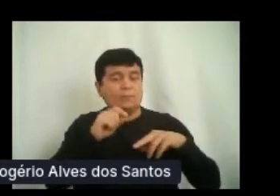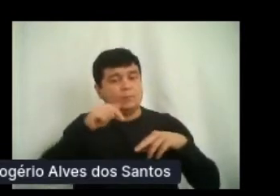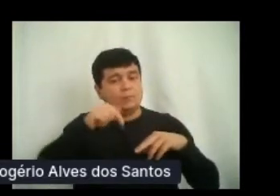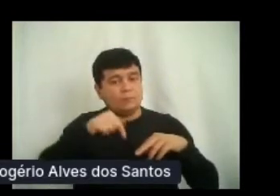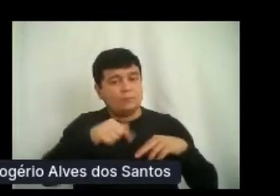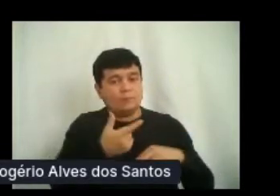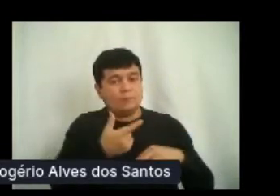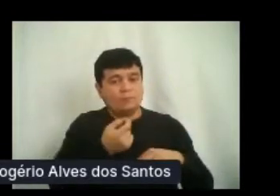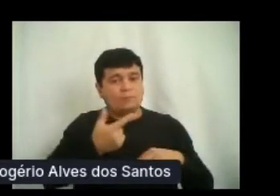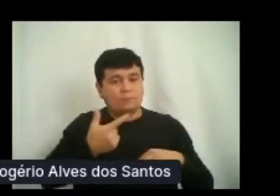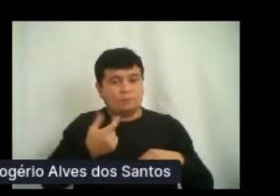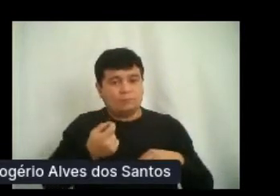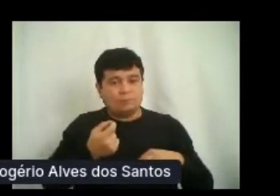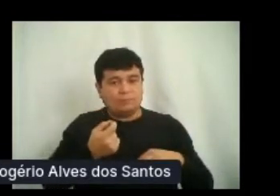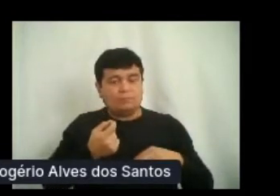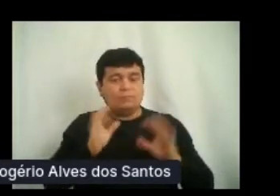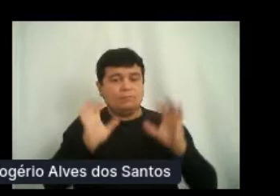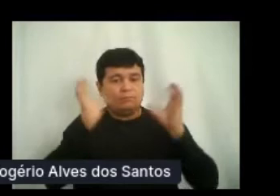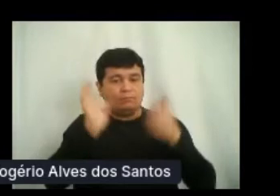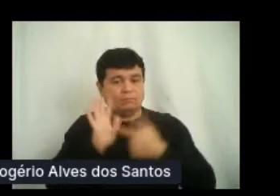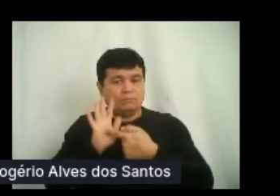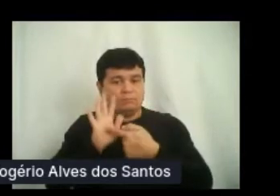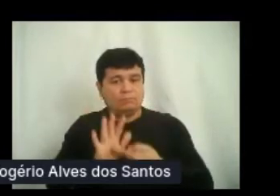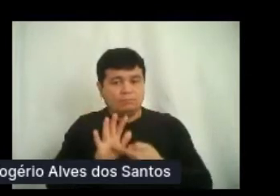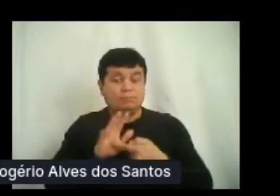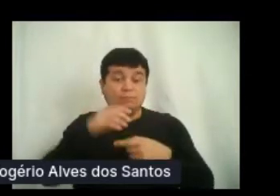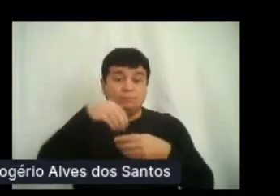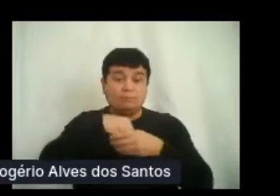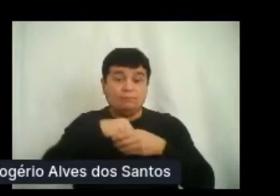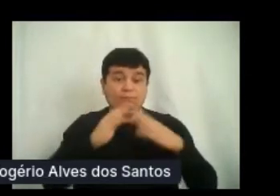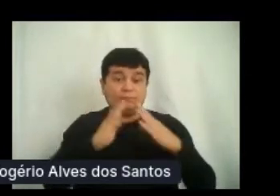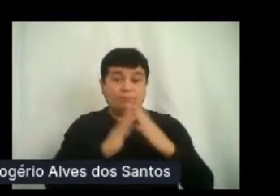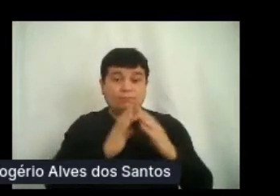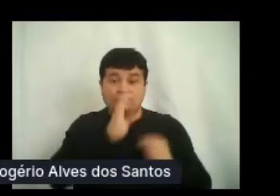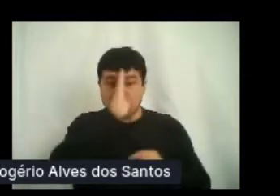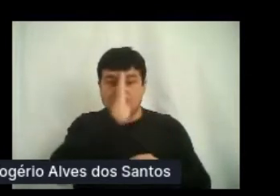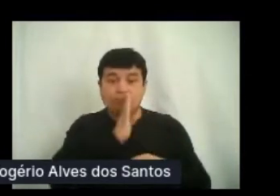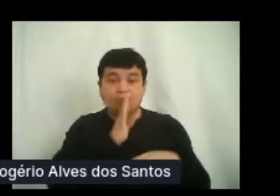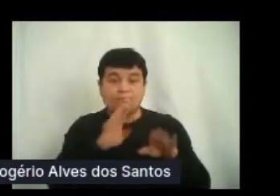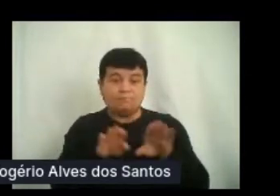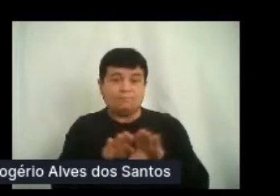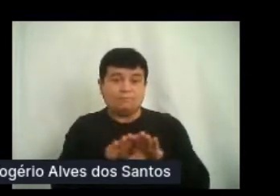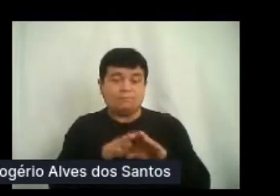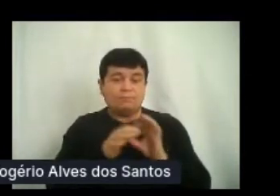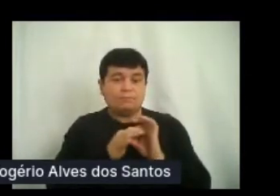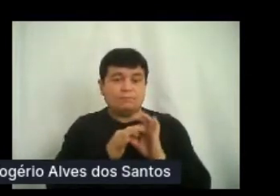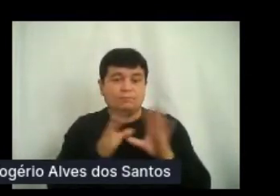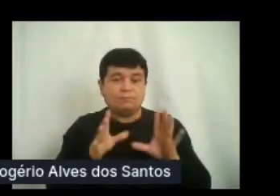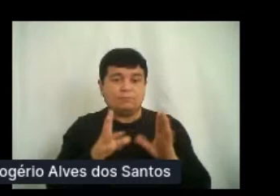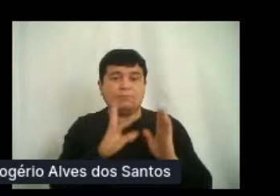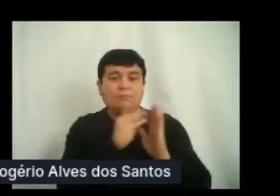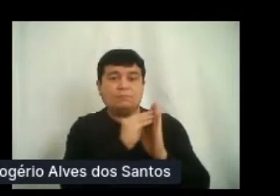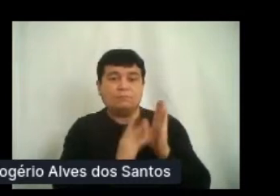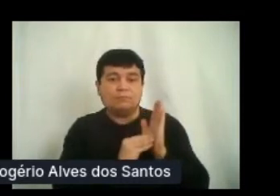2020 em casa e de forma totalmente gratuita, permitindo acesso ao conteúdo do evento a